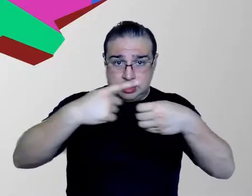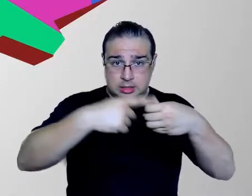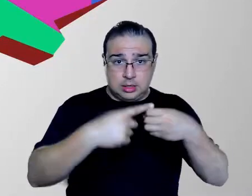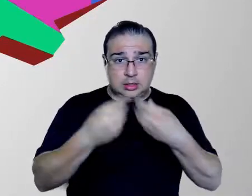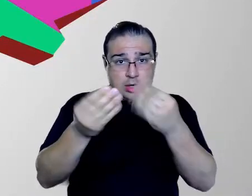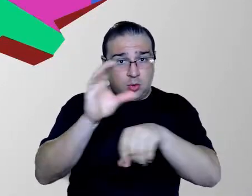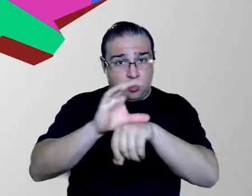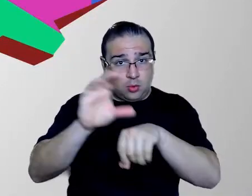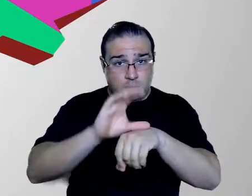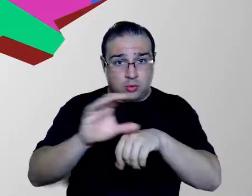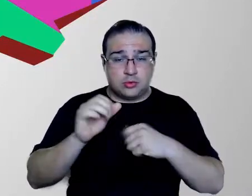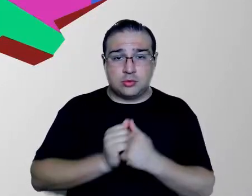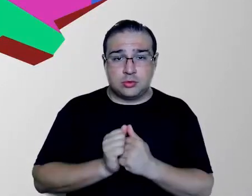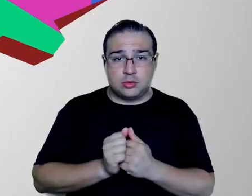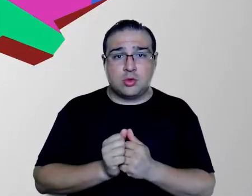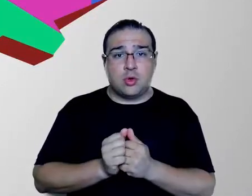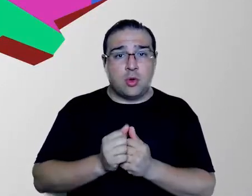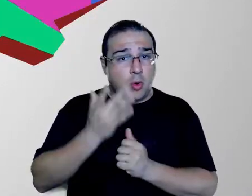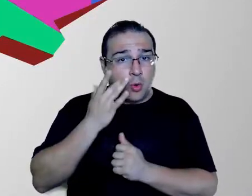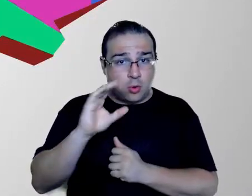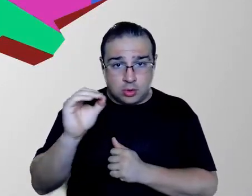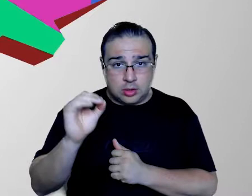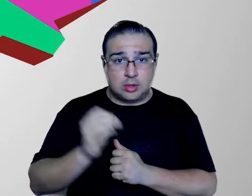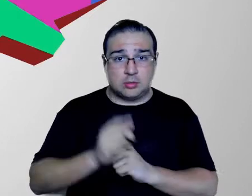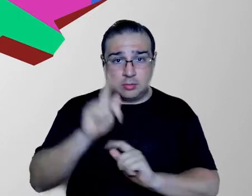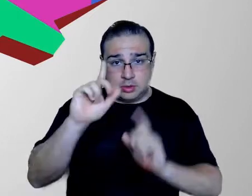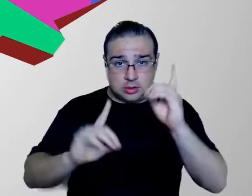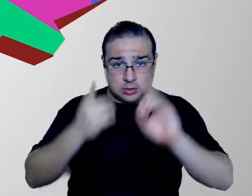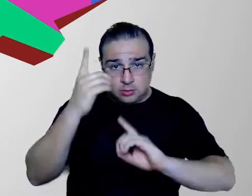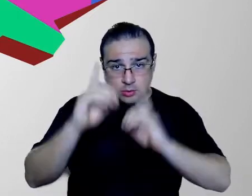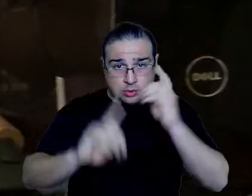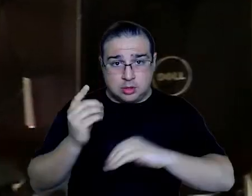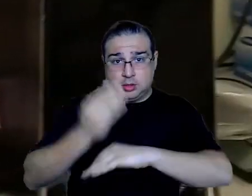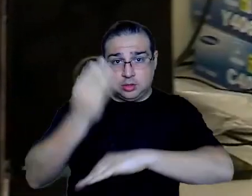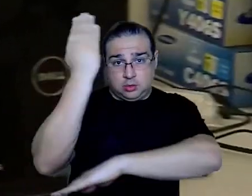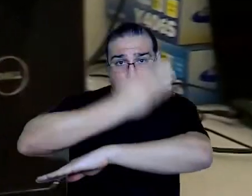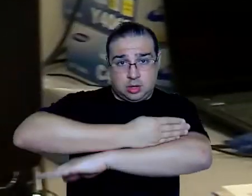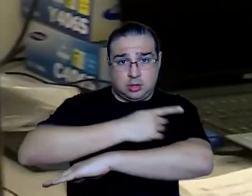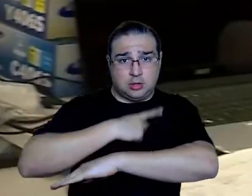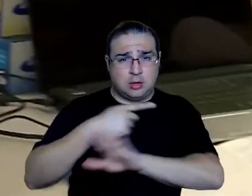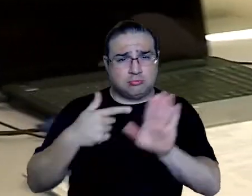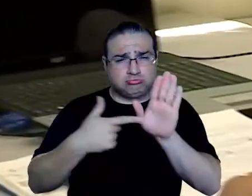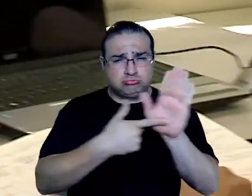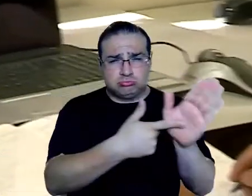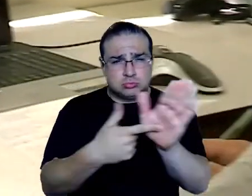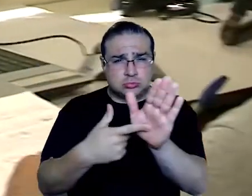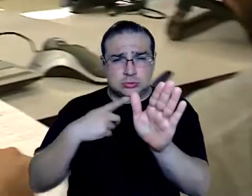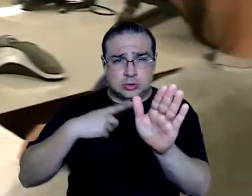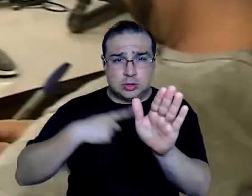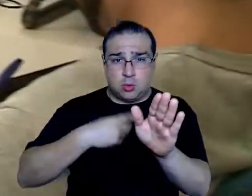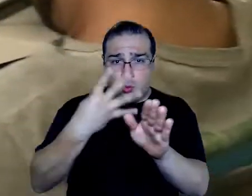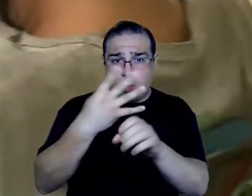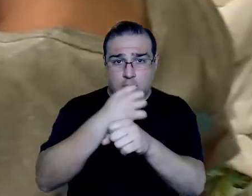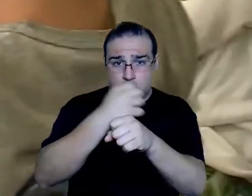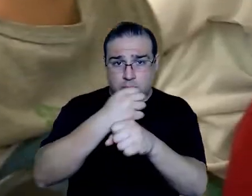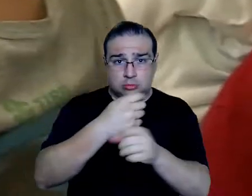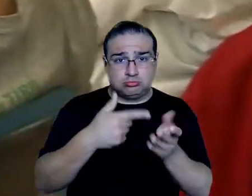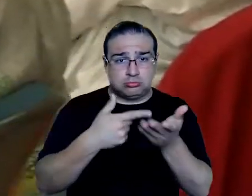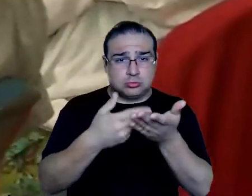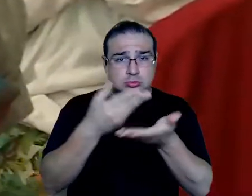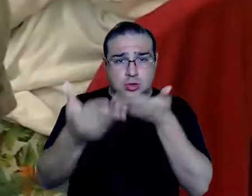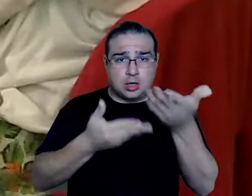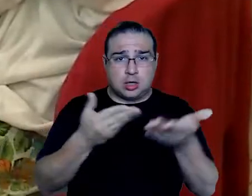oferecido em três cidades, Ourinhos, Presidente Prudente e Rio Claro. A graduação tem a duração de quatro anos e é